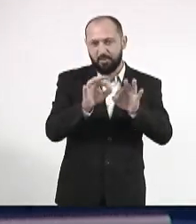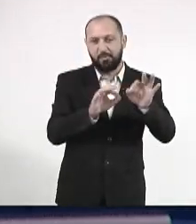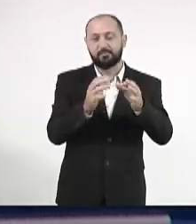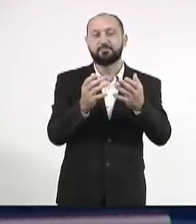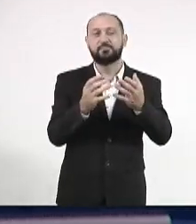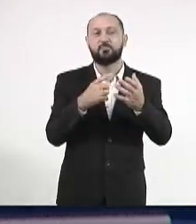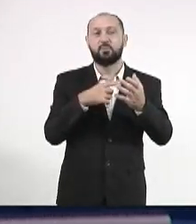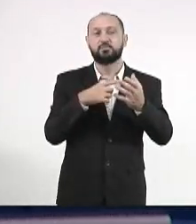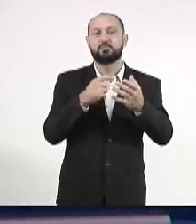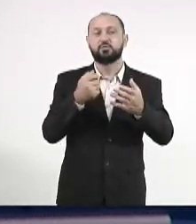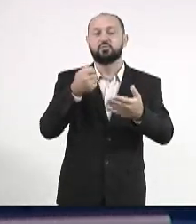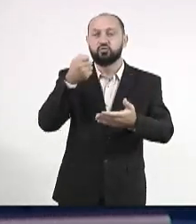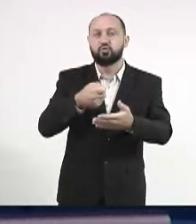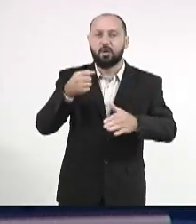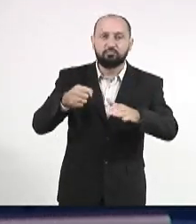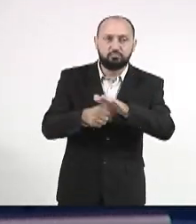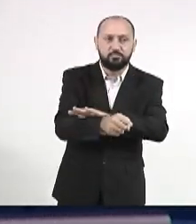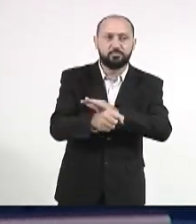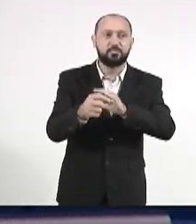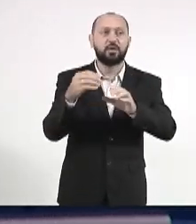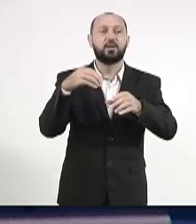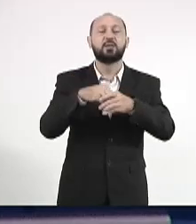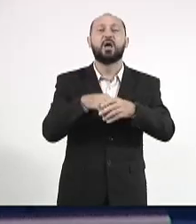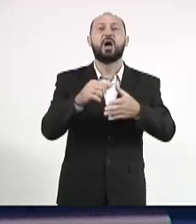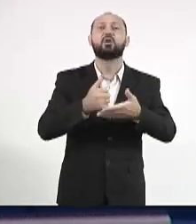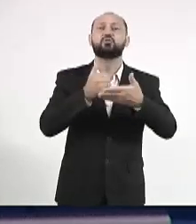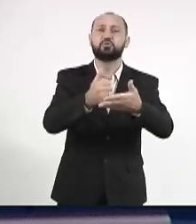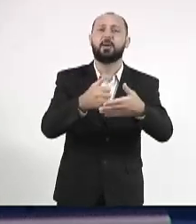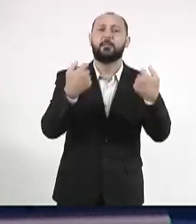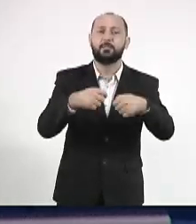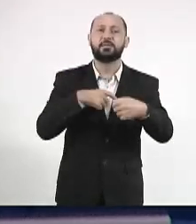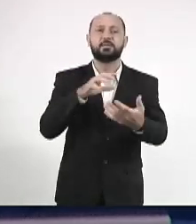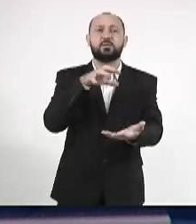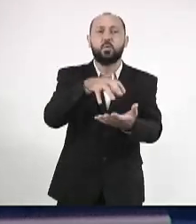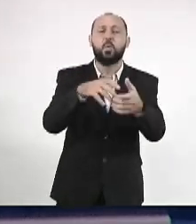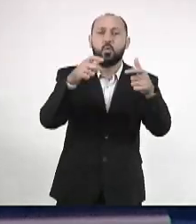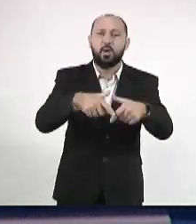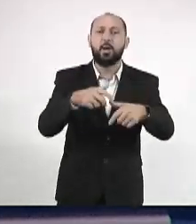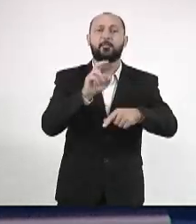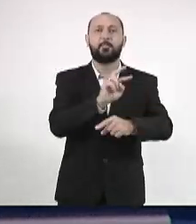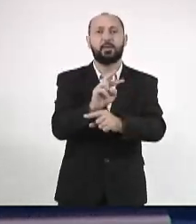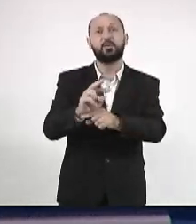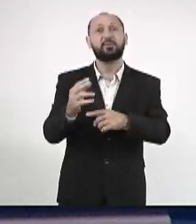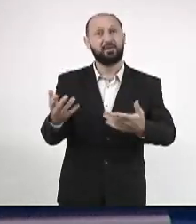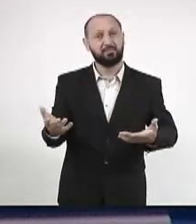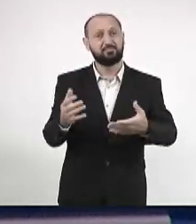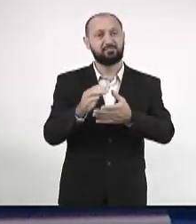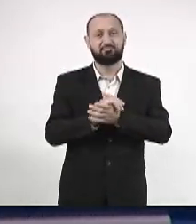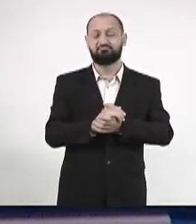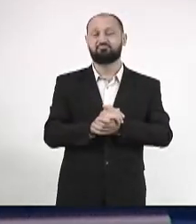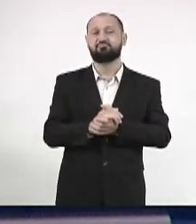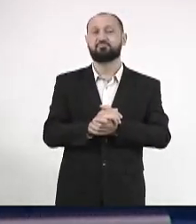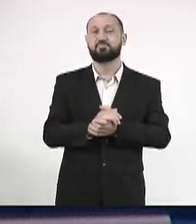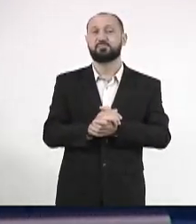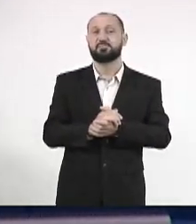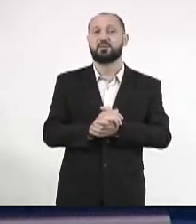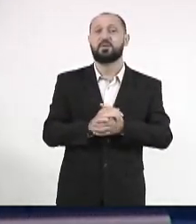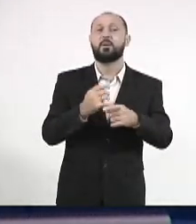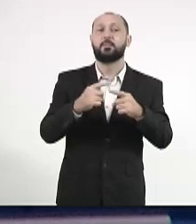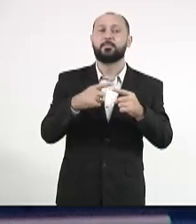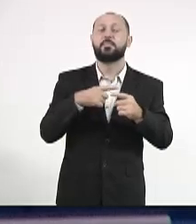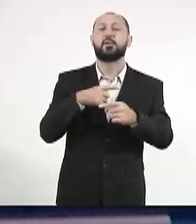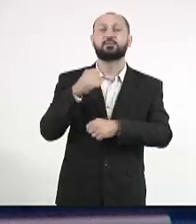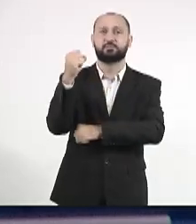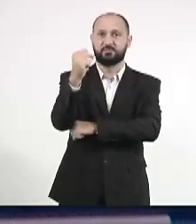compulsório, de ajudar esse pessoal, mas tem que ter uma clínica para cuidar deles. Cuidar deles, porque está